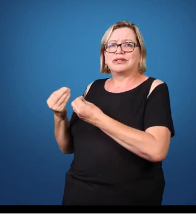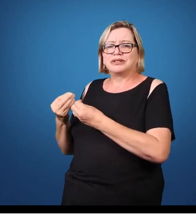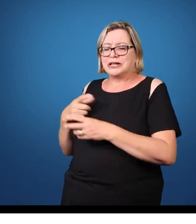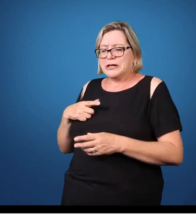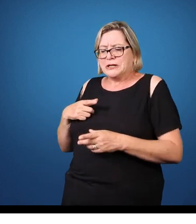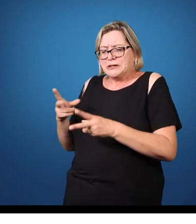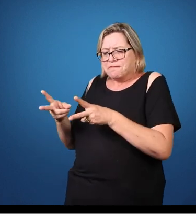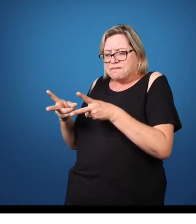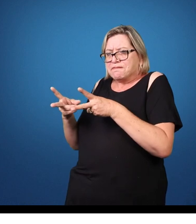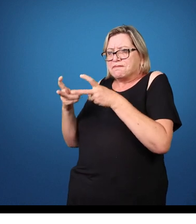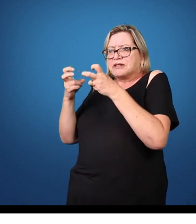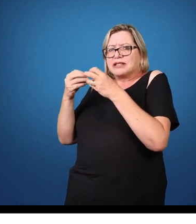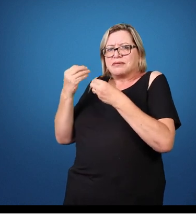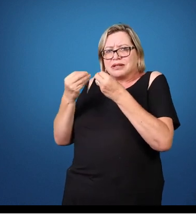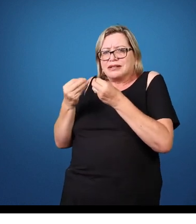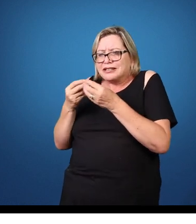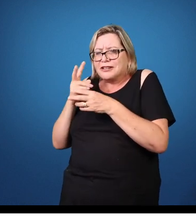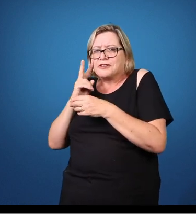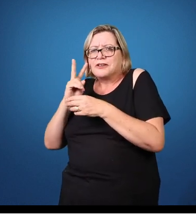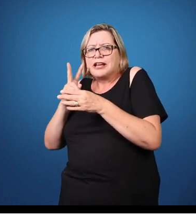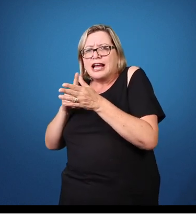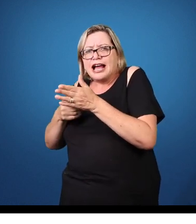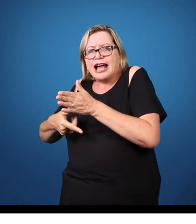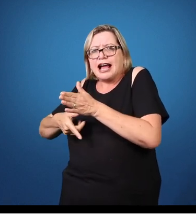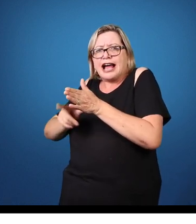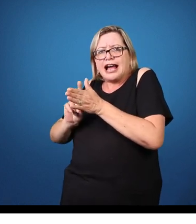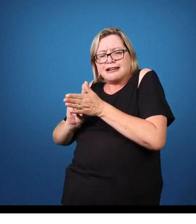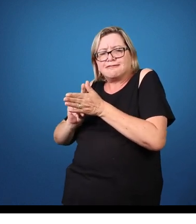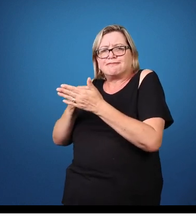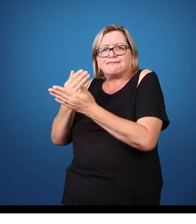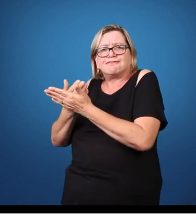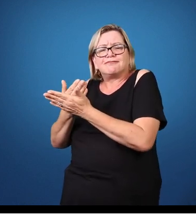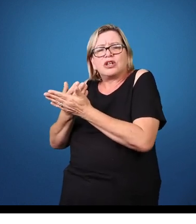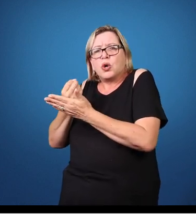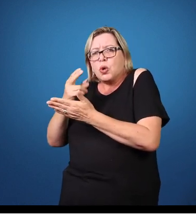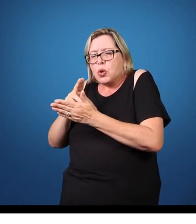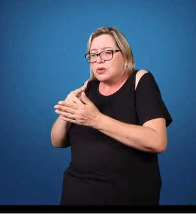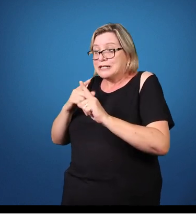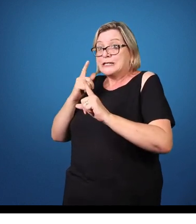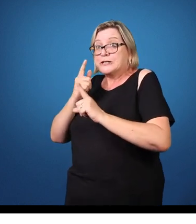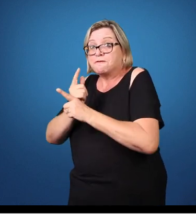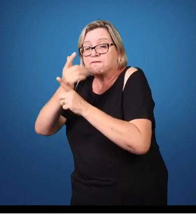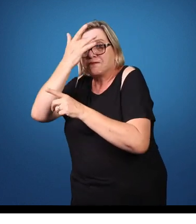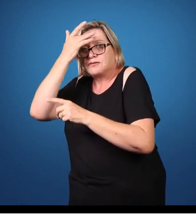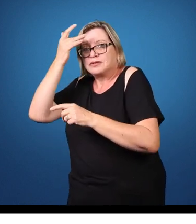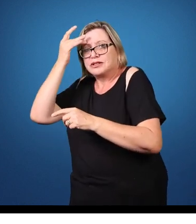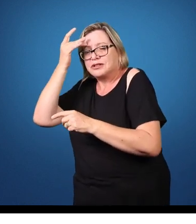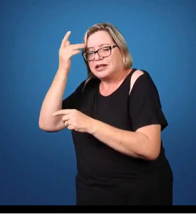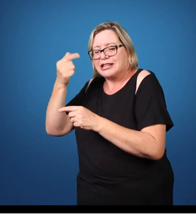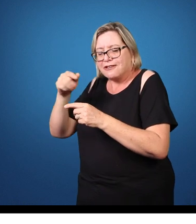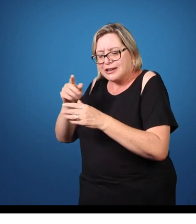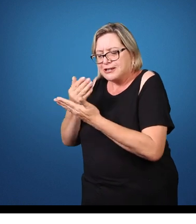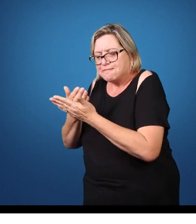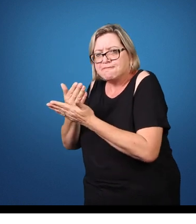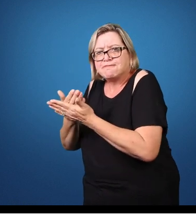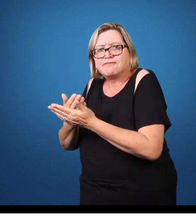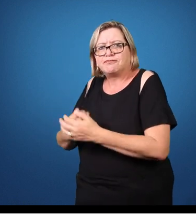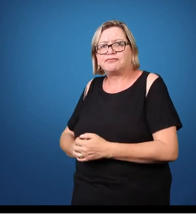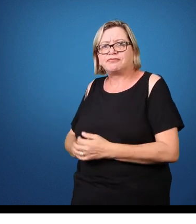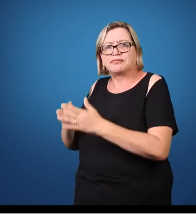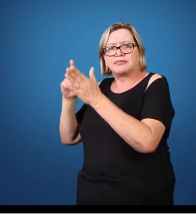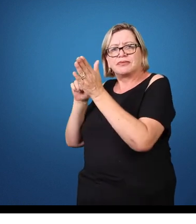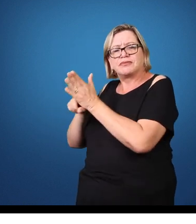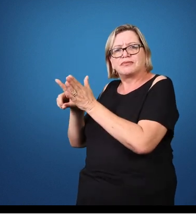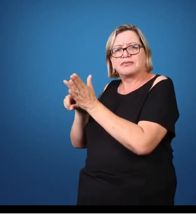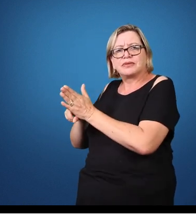área para entender melhor, buscar um aconselhamento. Por quê? Pergunto por que muitos de nós, no seu dia a dia, quando a se depara com uma